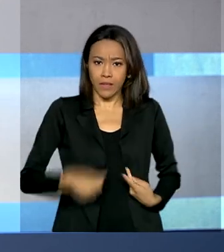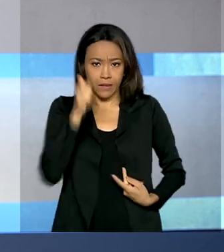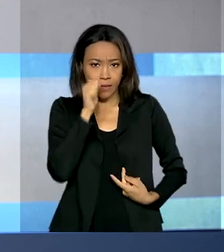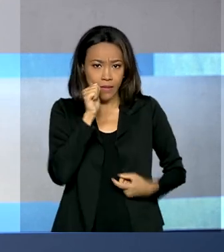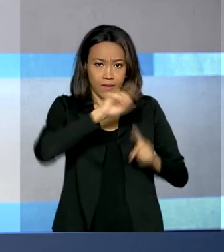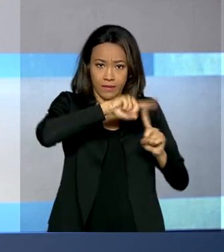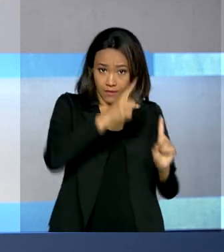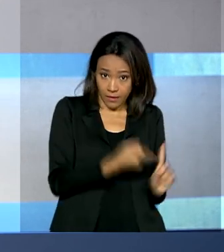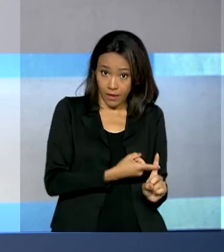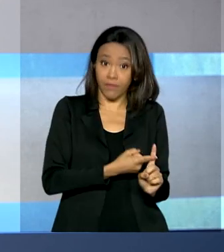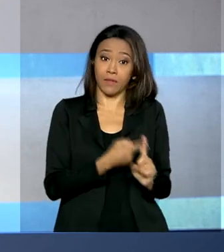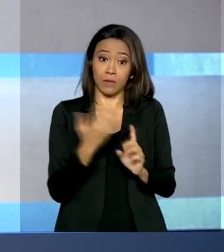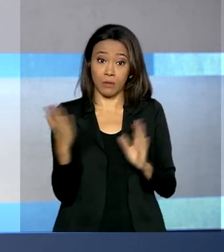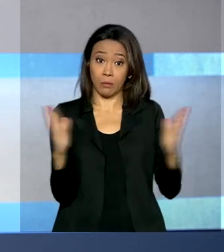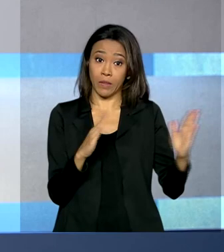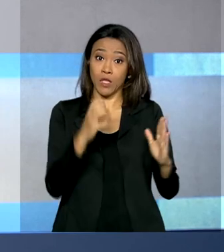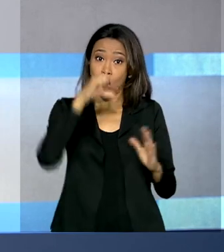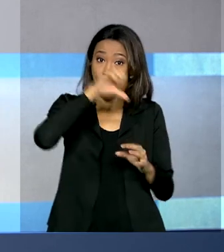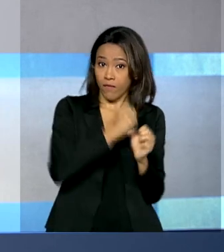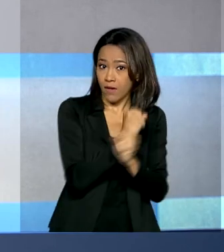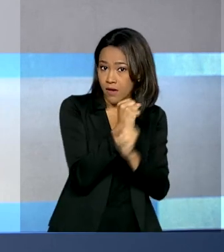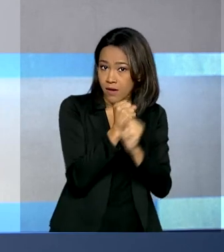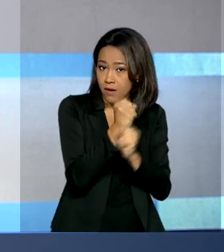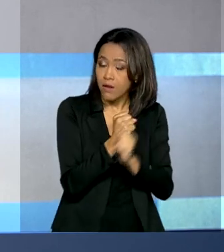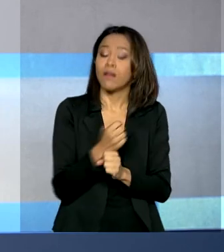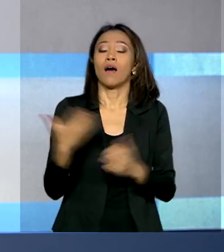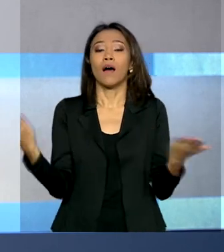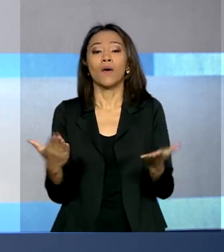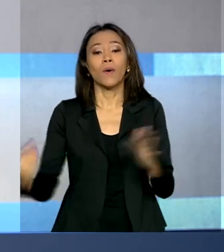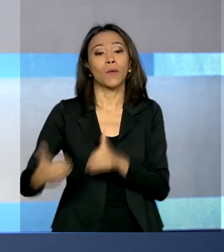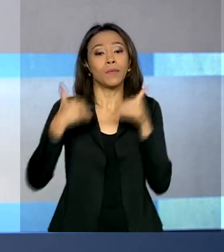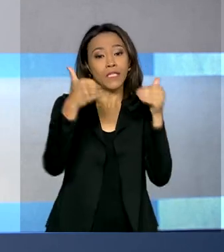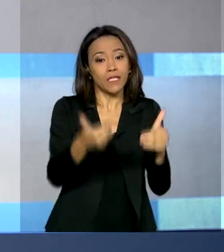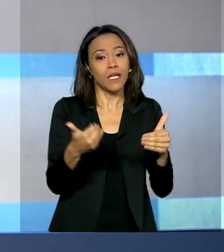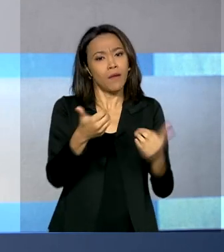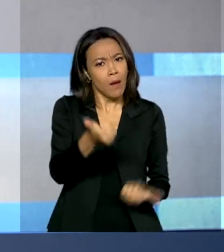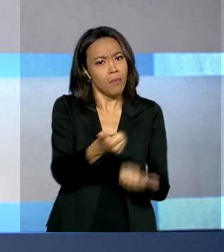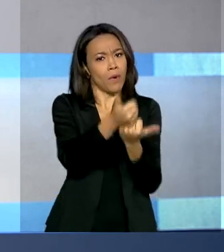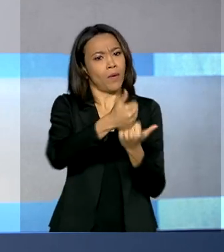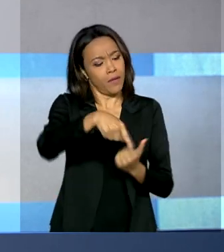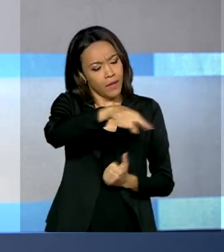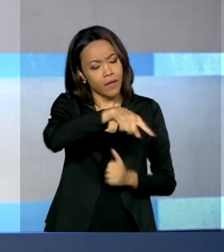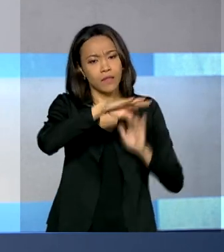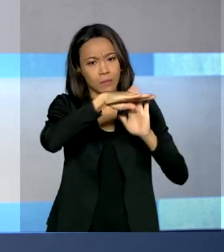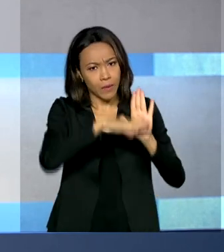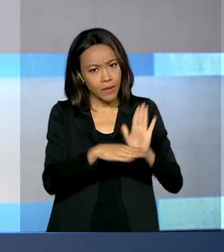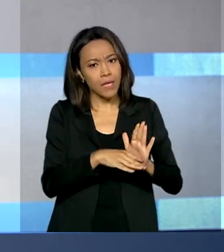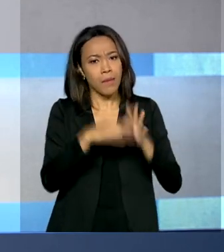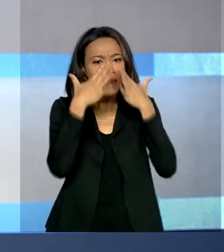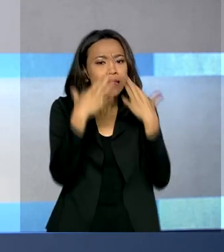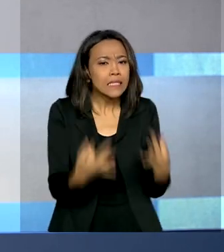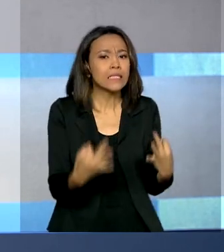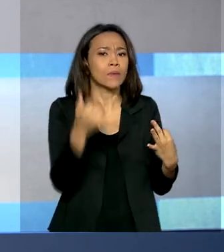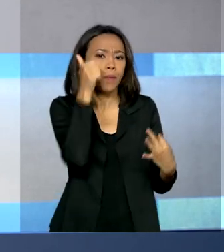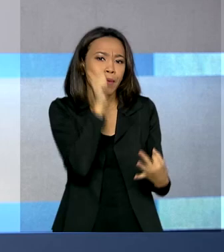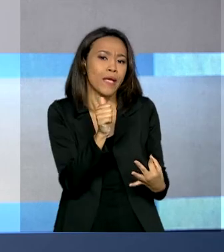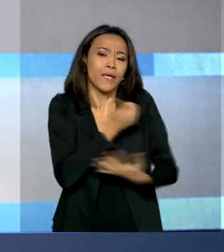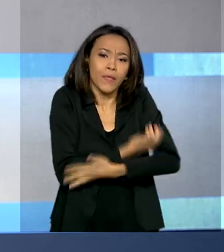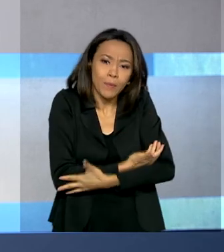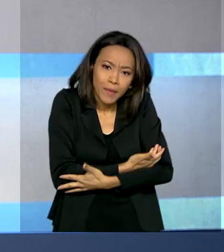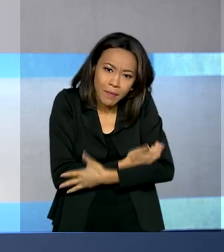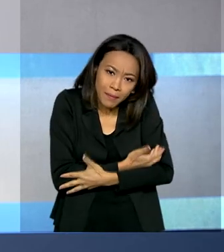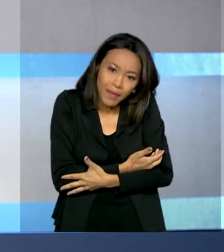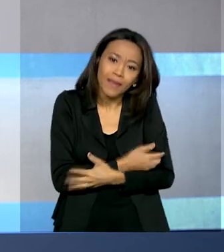últimos nove anos. Agora o Ministério investe na ampliação dessa rede para melhorar a atenção à mulher e ao bebê do pré